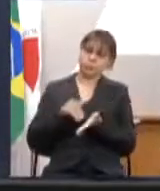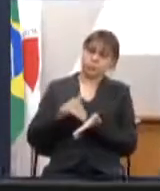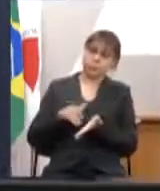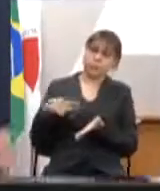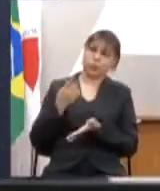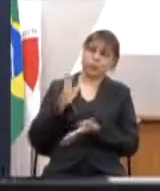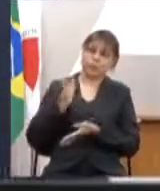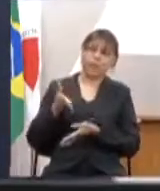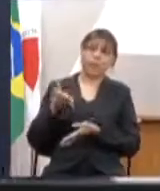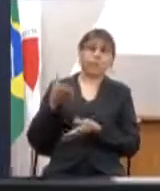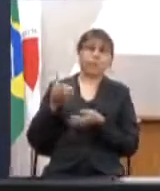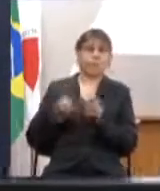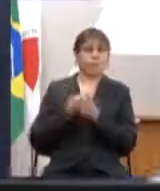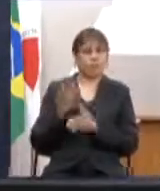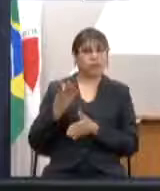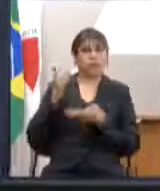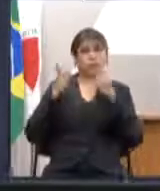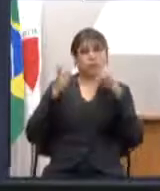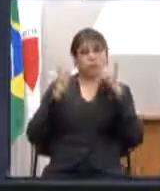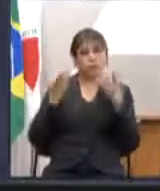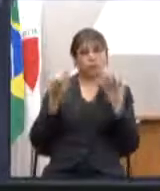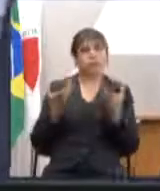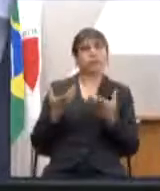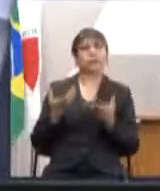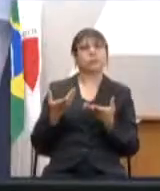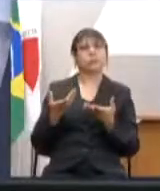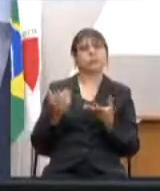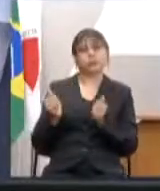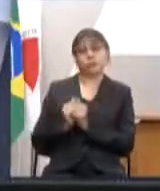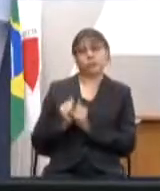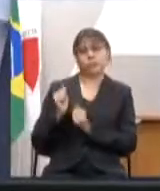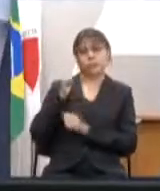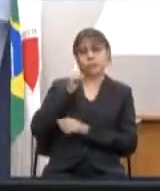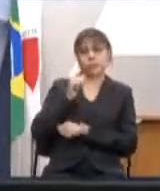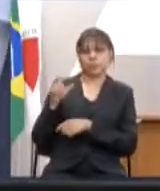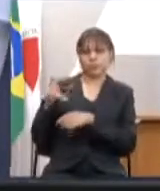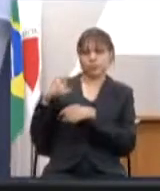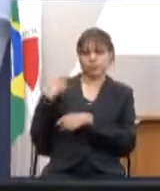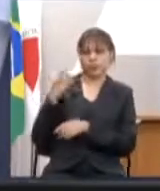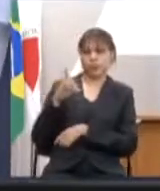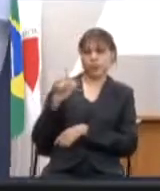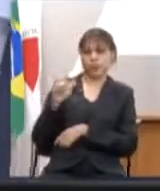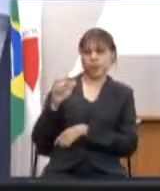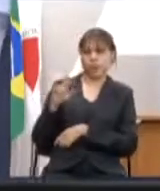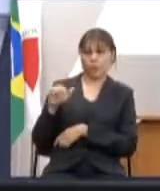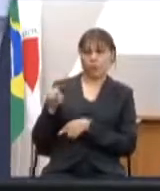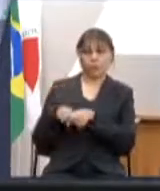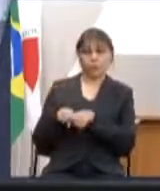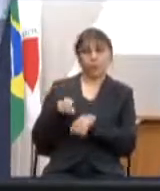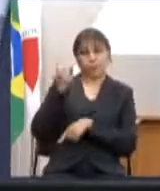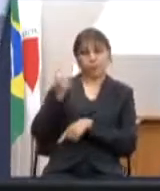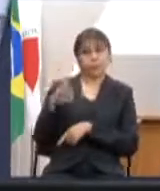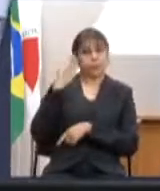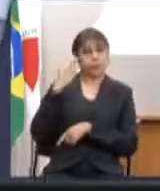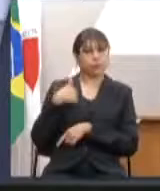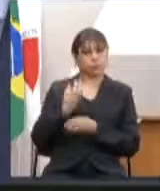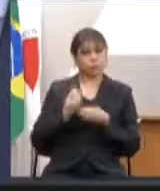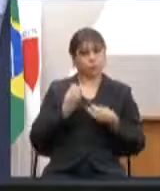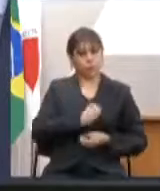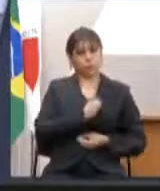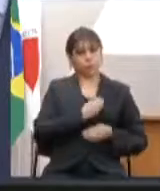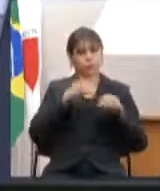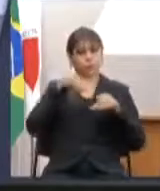já tivemos reuniões algumas vezes ao lado aqui da deputada Laura e vossa excelência sabe como é o meu comportamento nessa assembleia